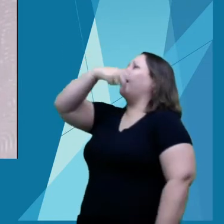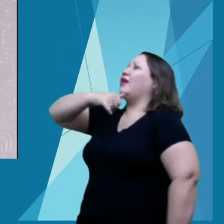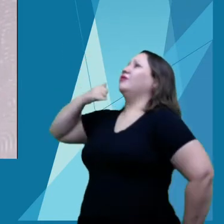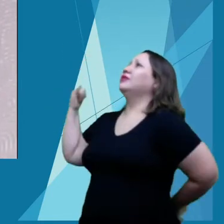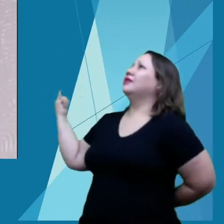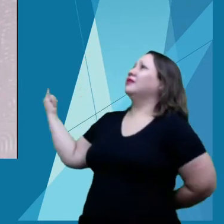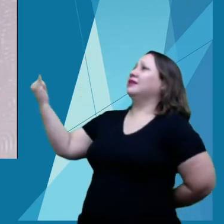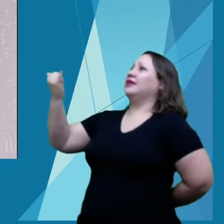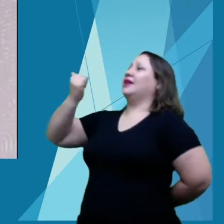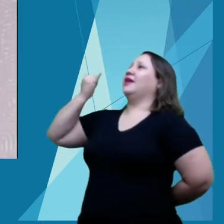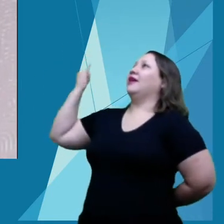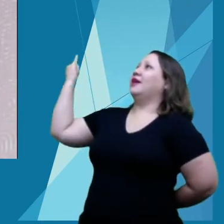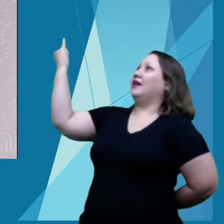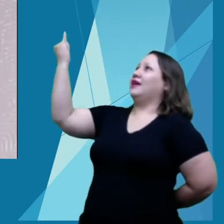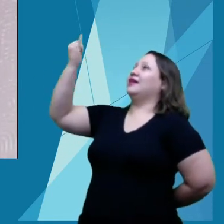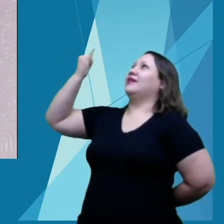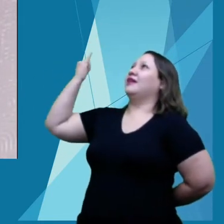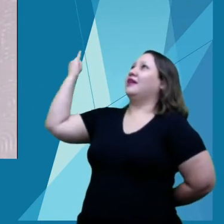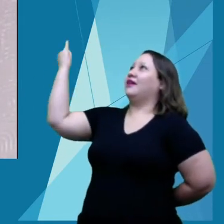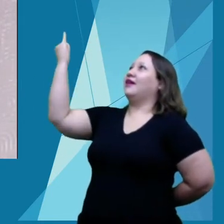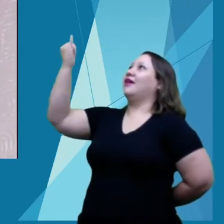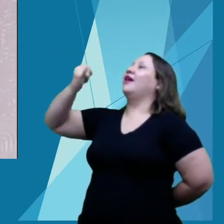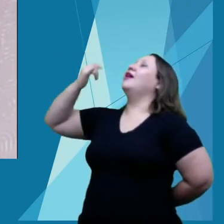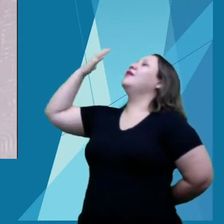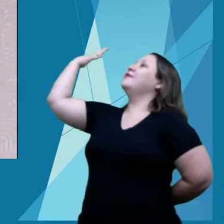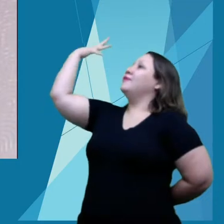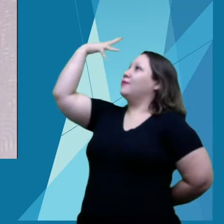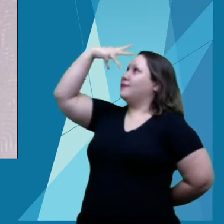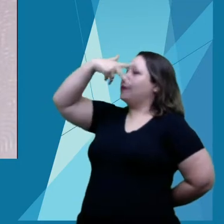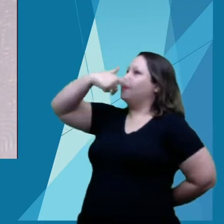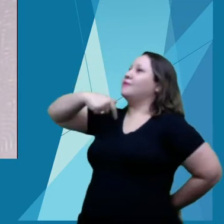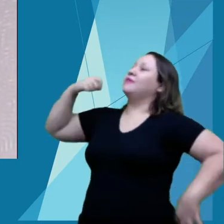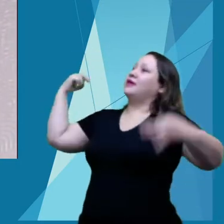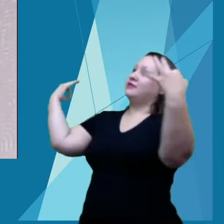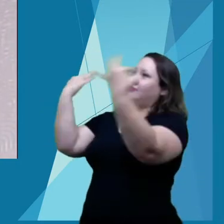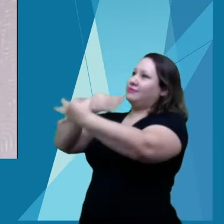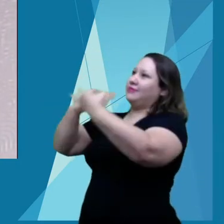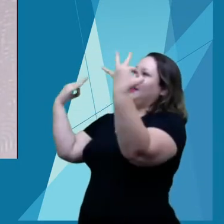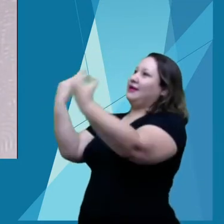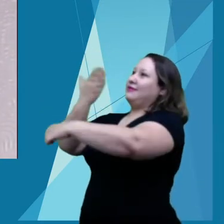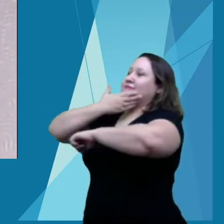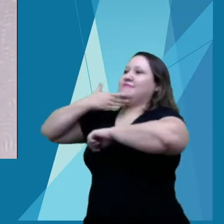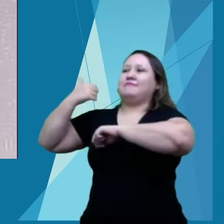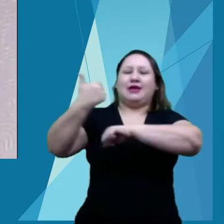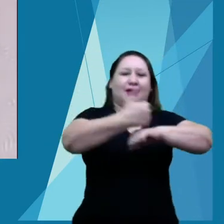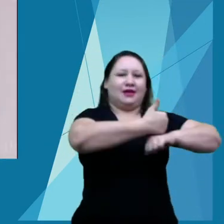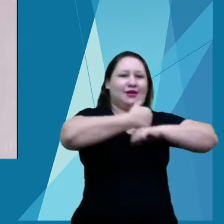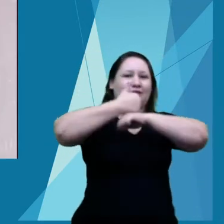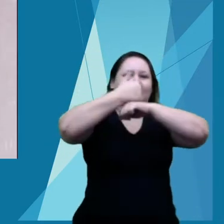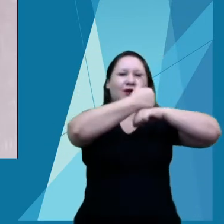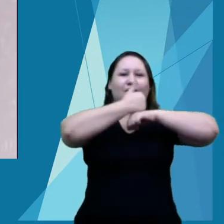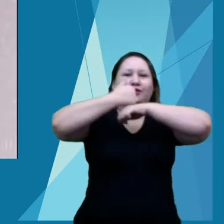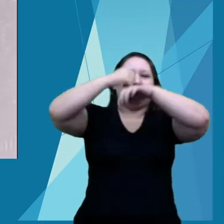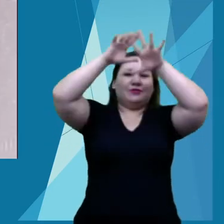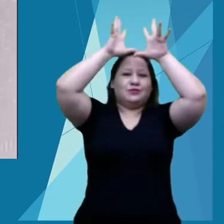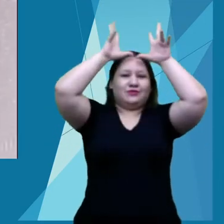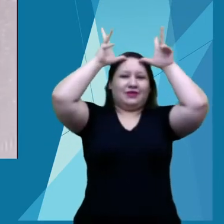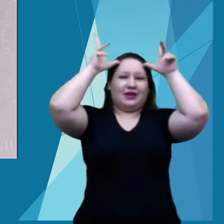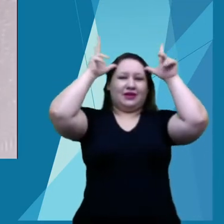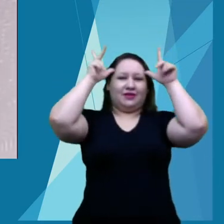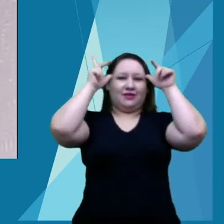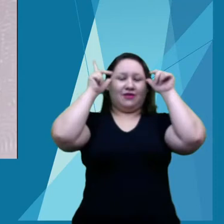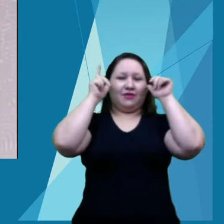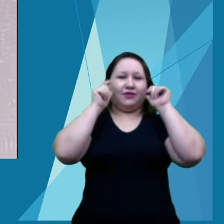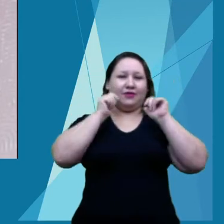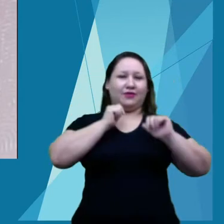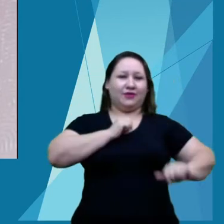Triunfantes da luta Lutando Temos na alma os